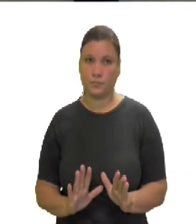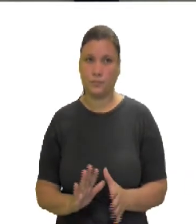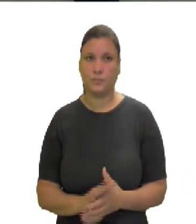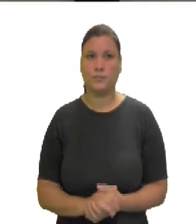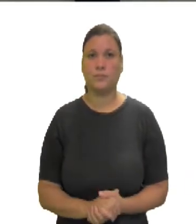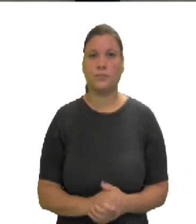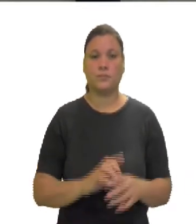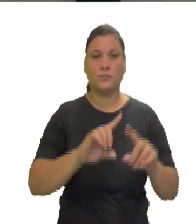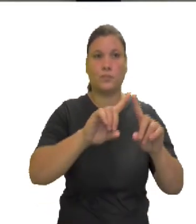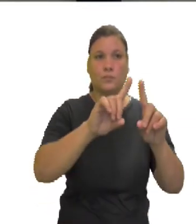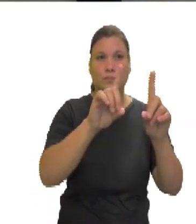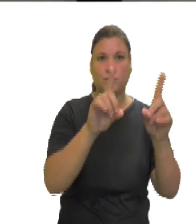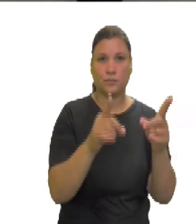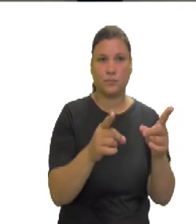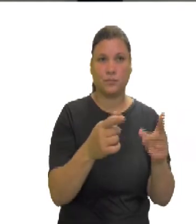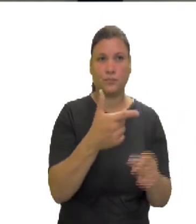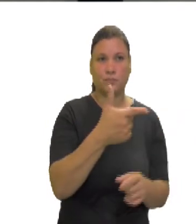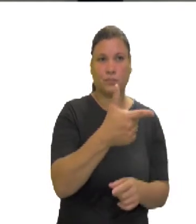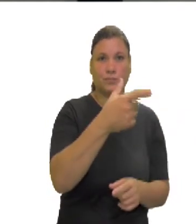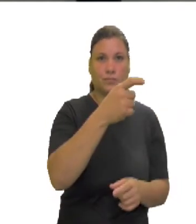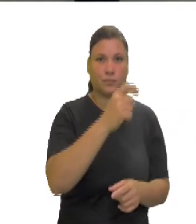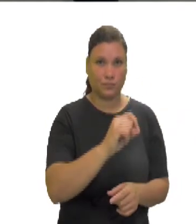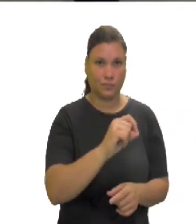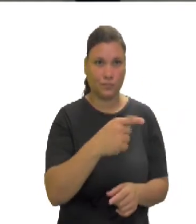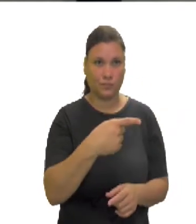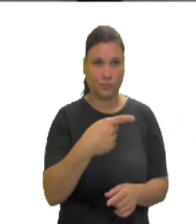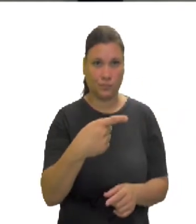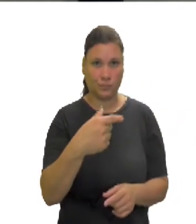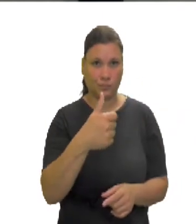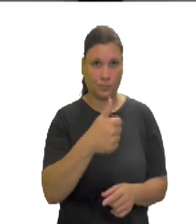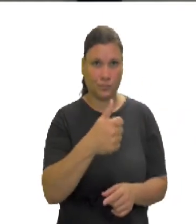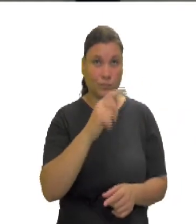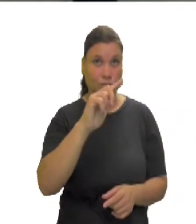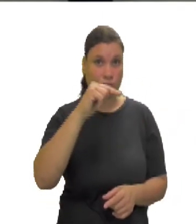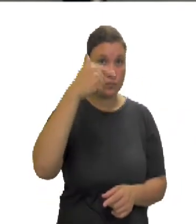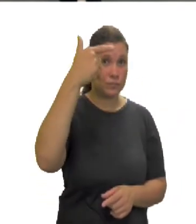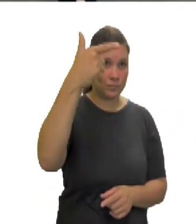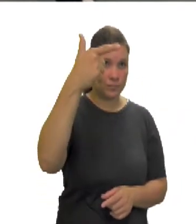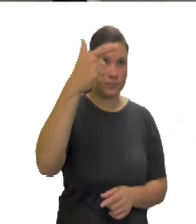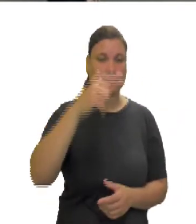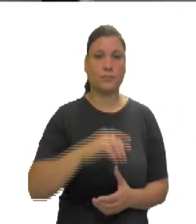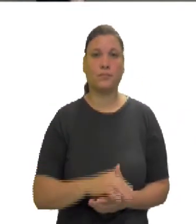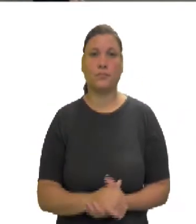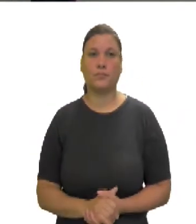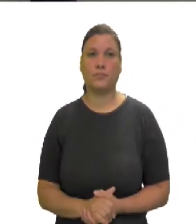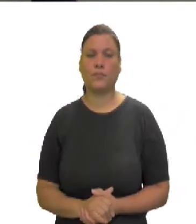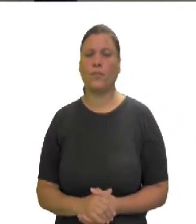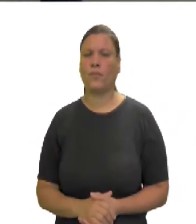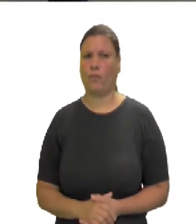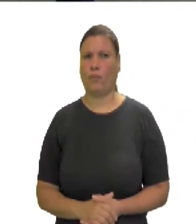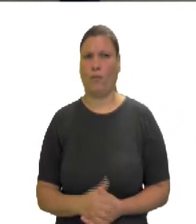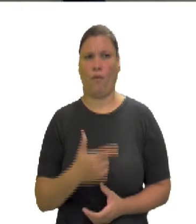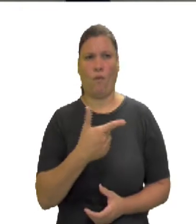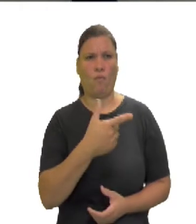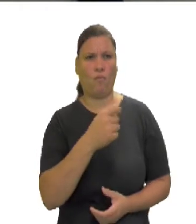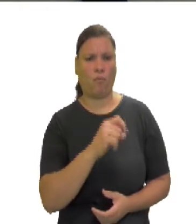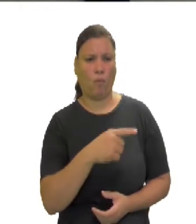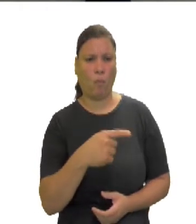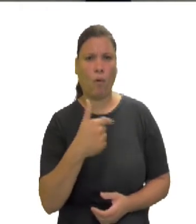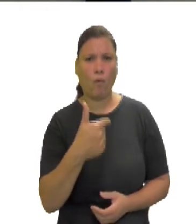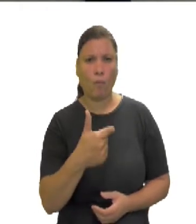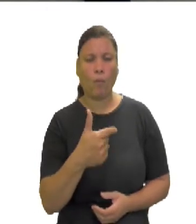representar, assim, 20 menos 1 ao quadrado. Então, para resolver,